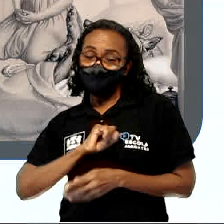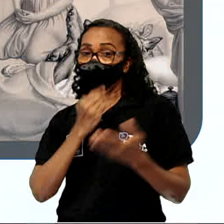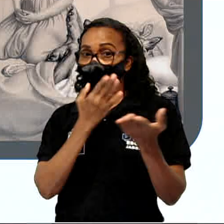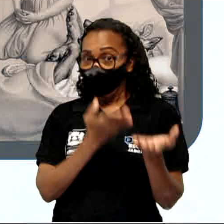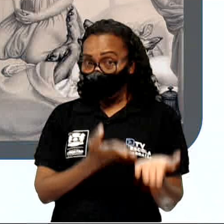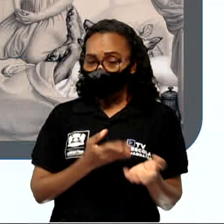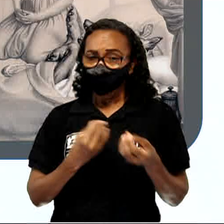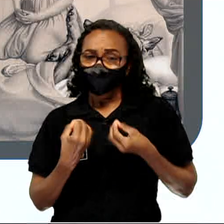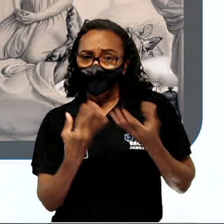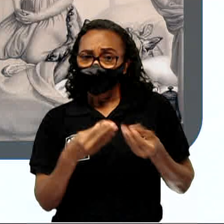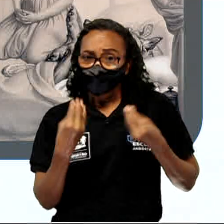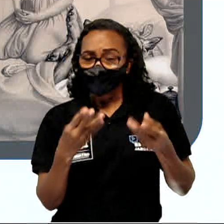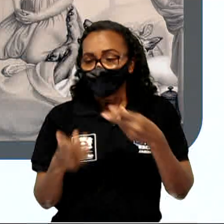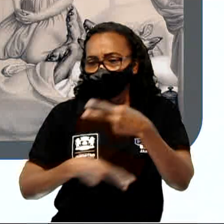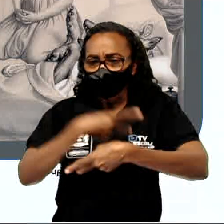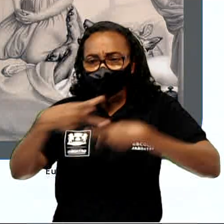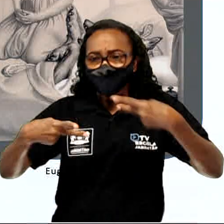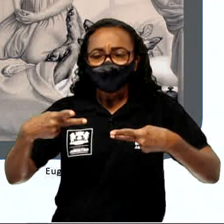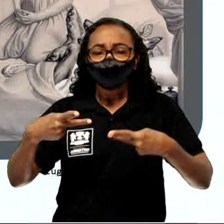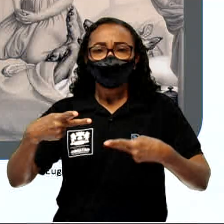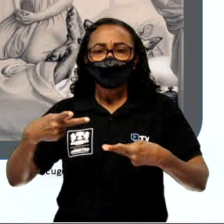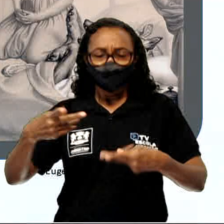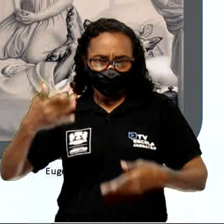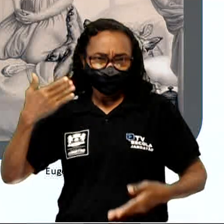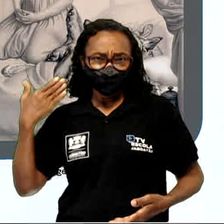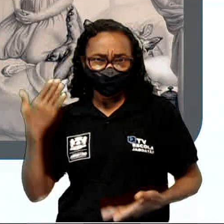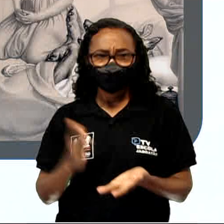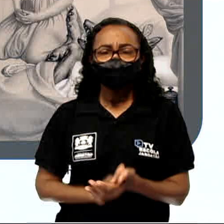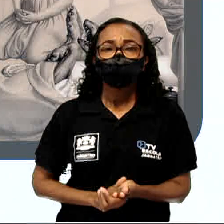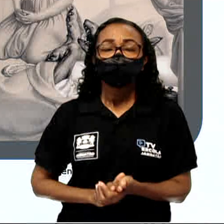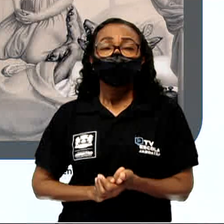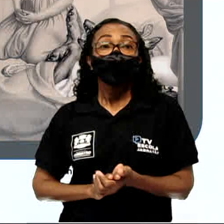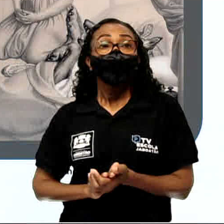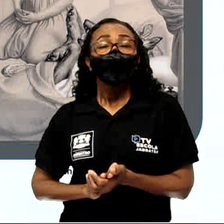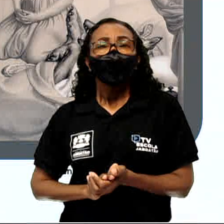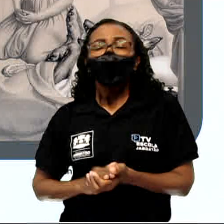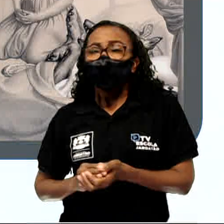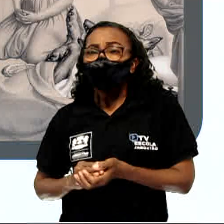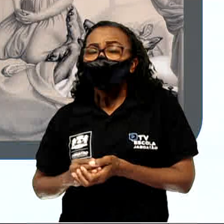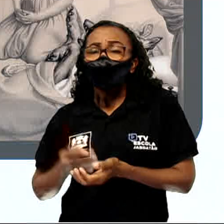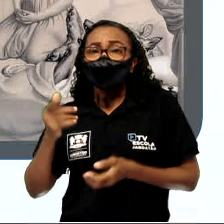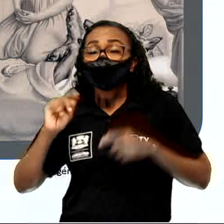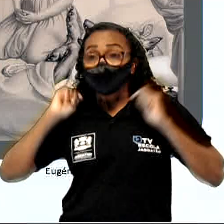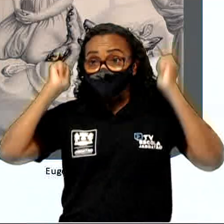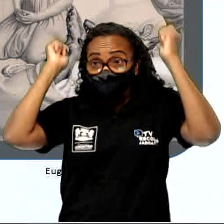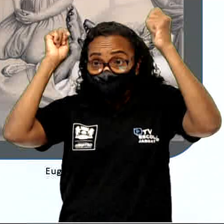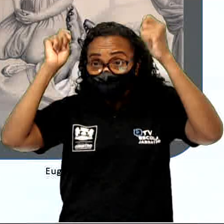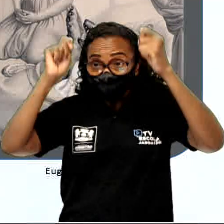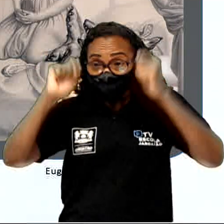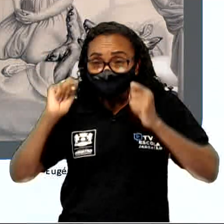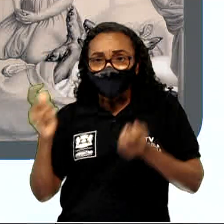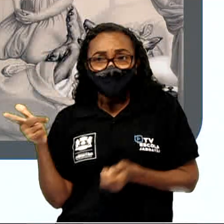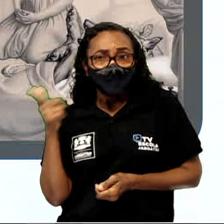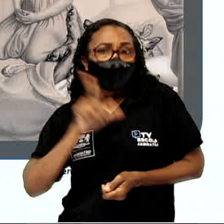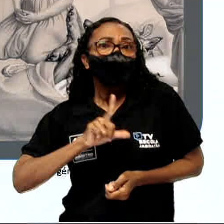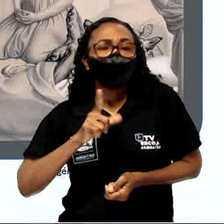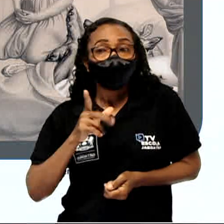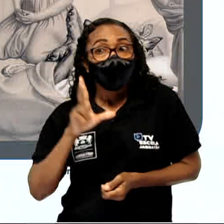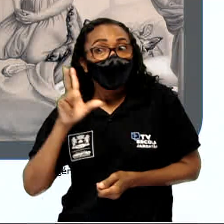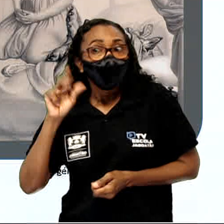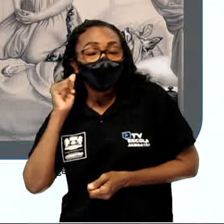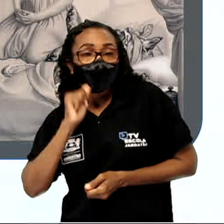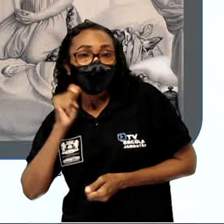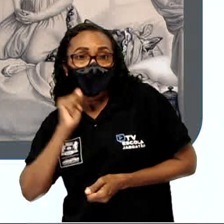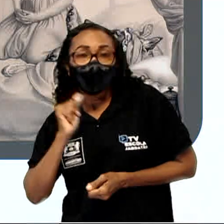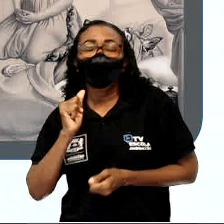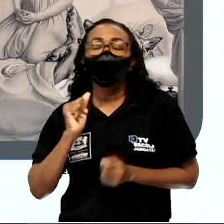presentes. Certa ocasião, ganhou dela um pequeno capuz de veludo vermelho. Assim, estava-lhe tão